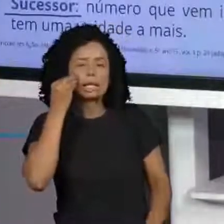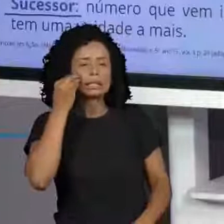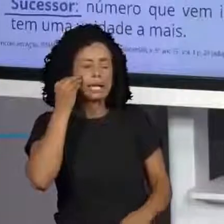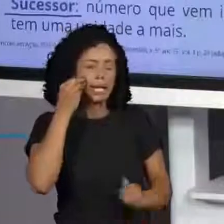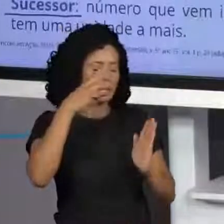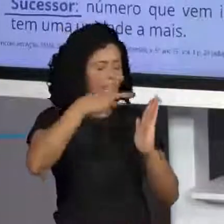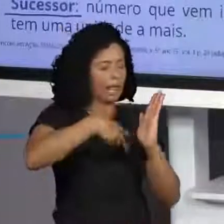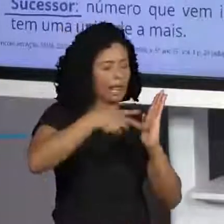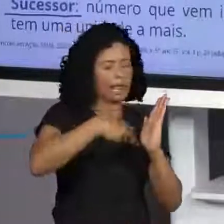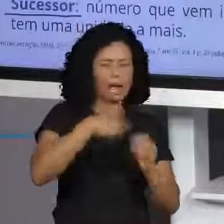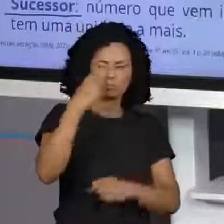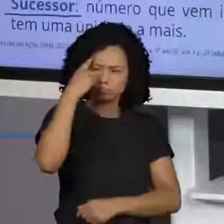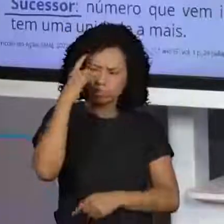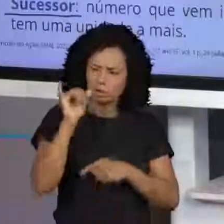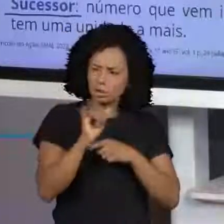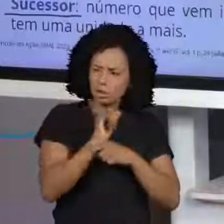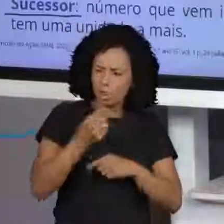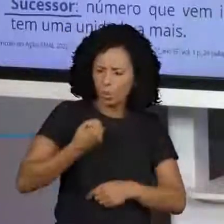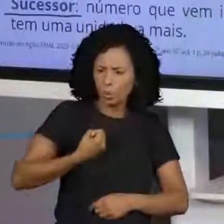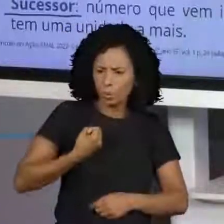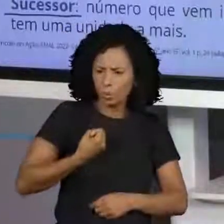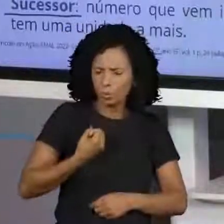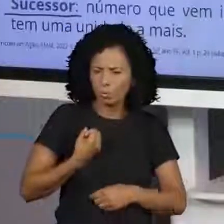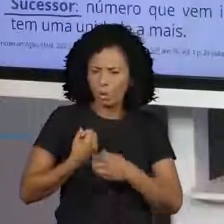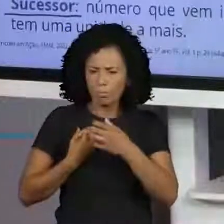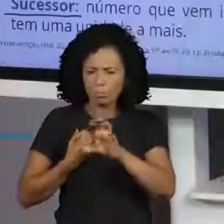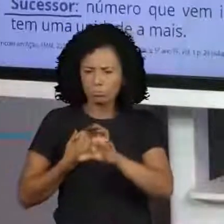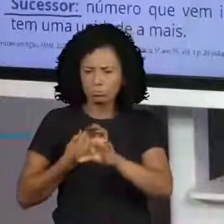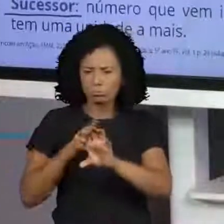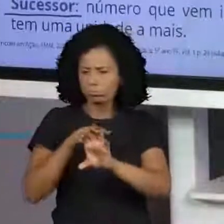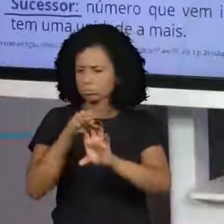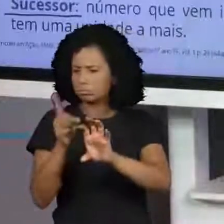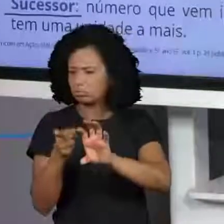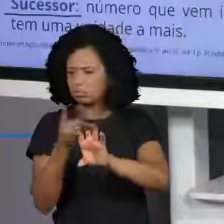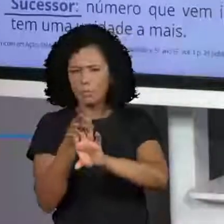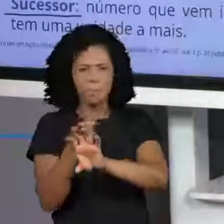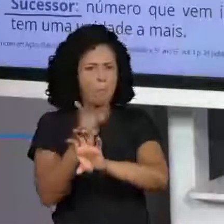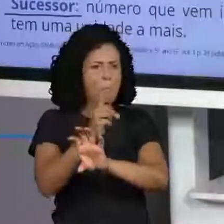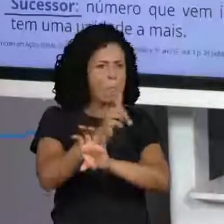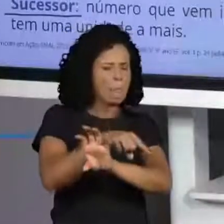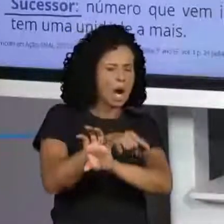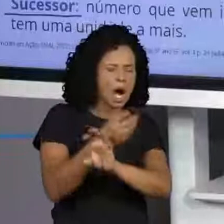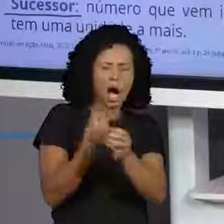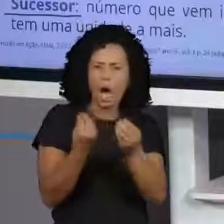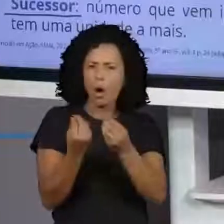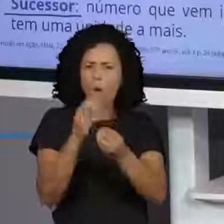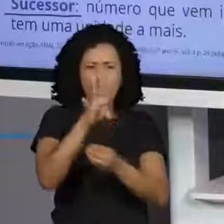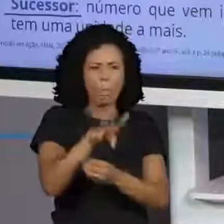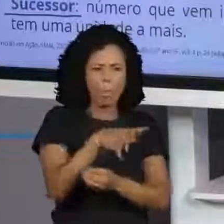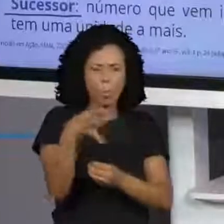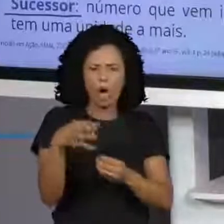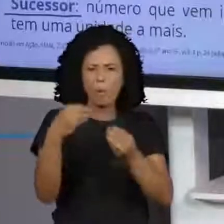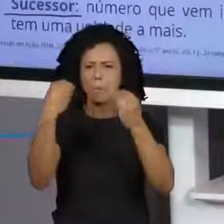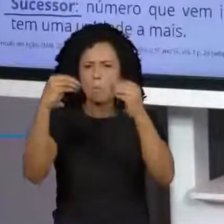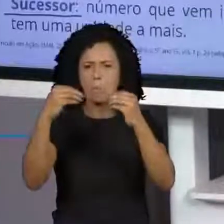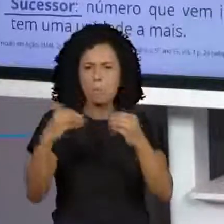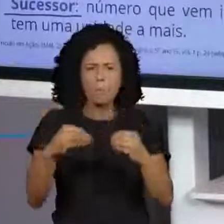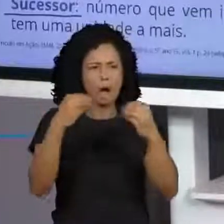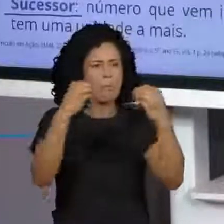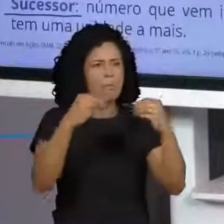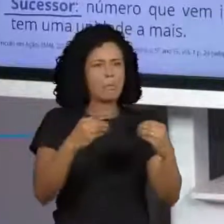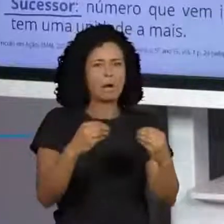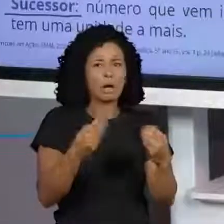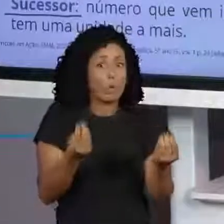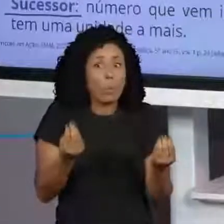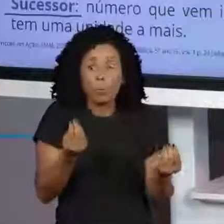a antecessores, sucessores, números que compõem um quadro e aqueles que a sua professora coloca aí